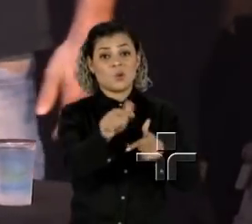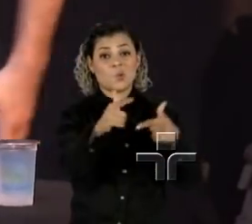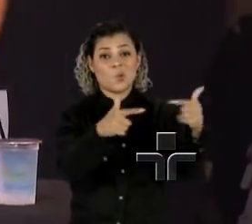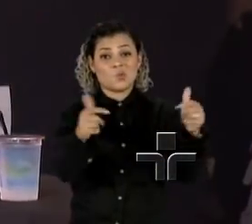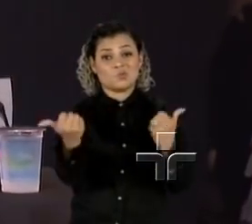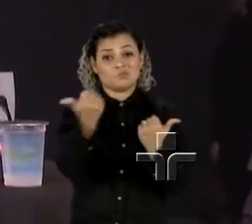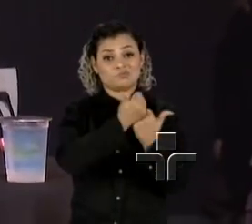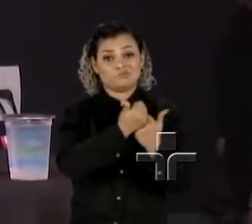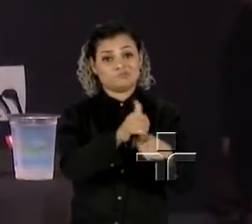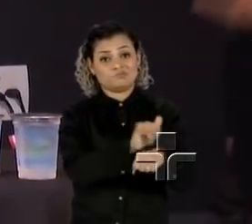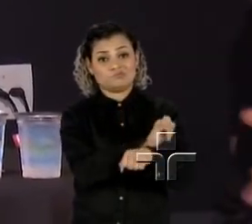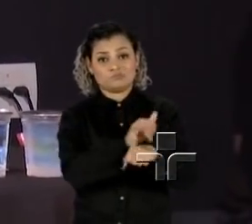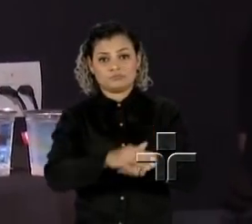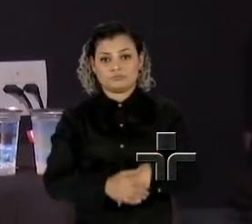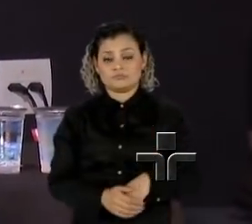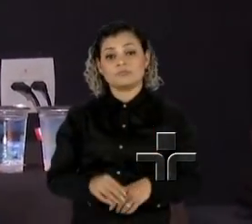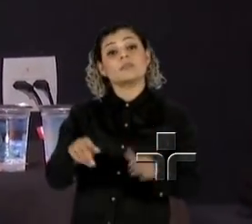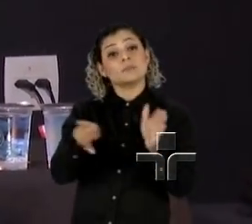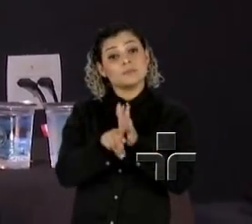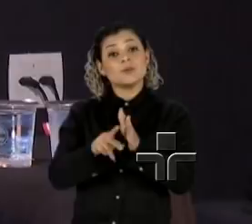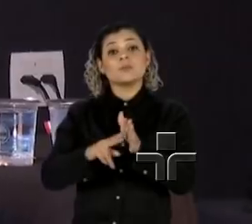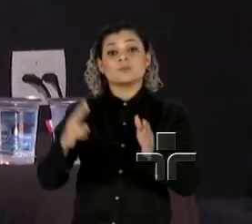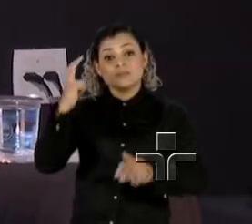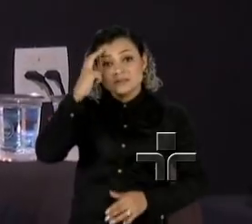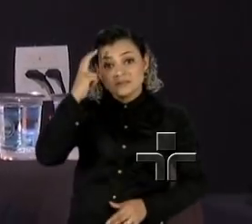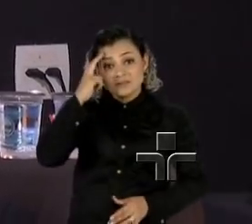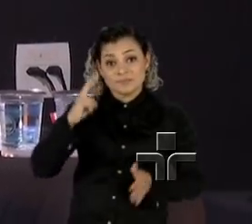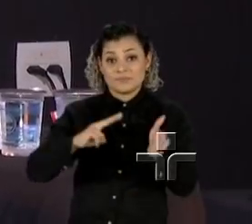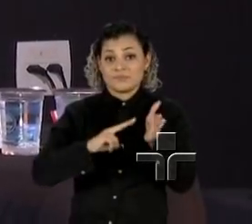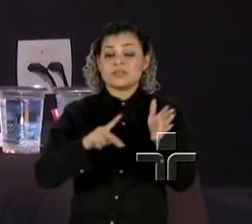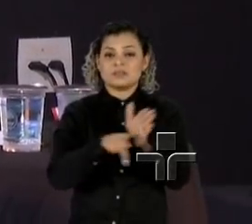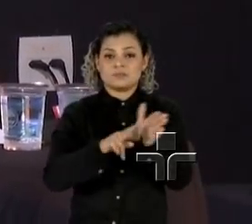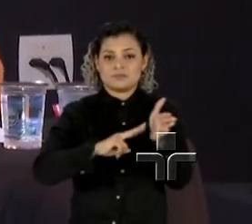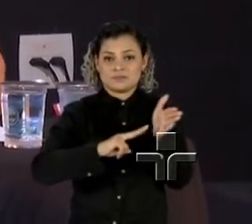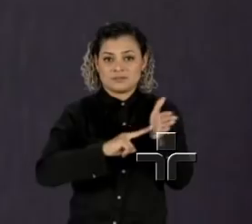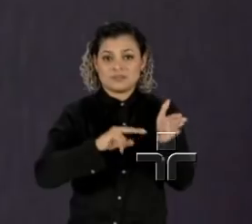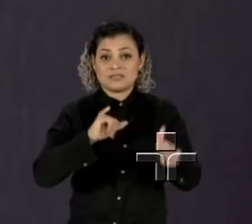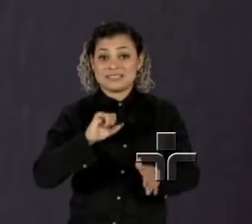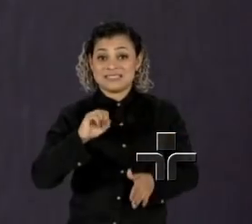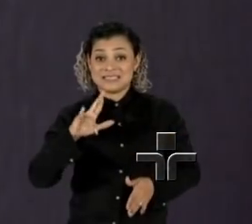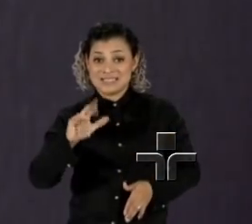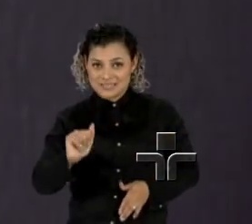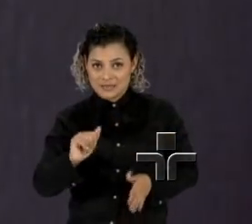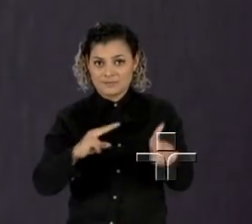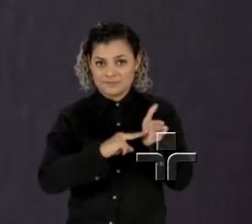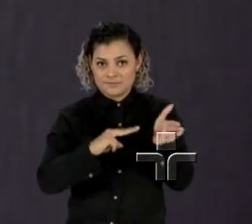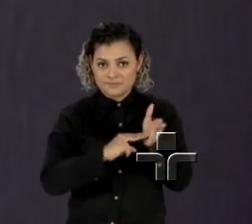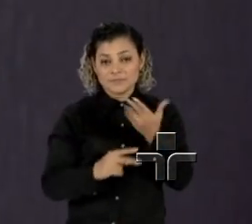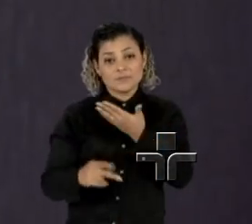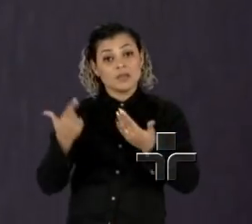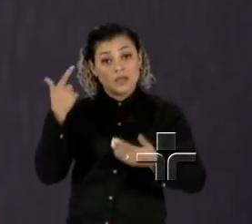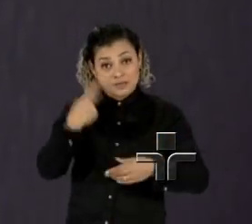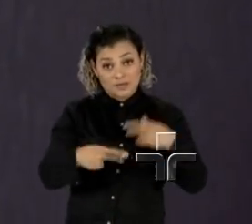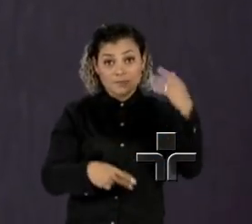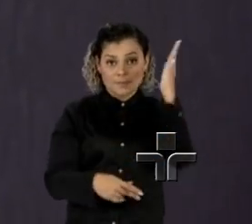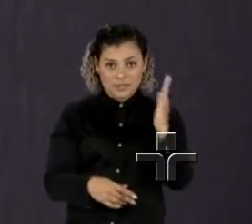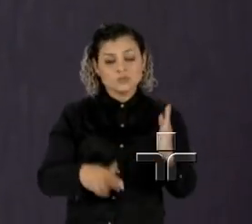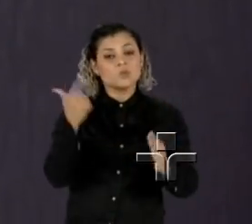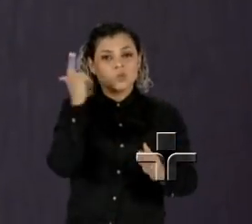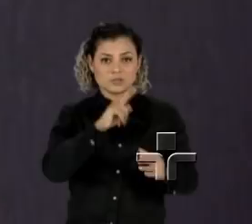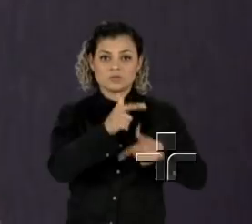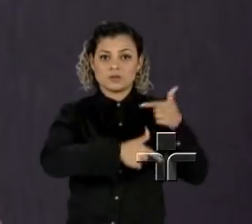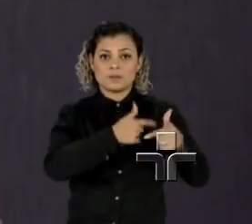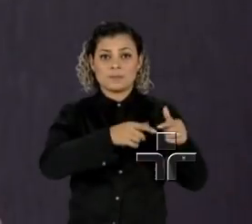Ibrahim chegou da Síria há cinco anos, quando teve de fugir da guerra para construir uma vida nova. No Brasil, conseguiu um emprego como técnico de